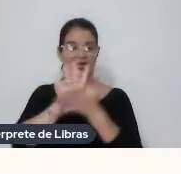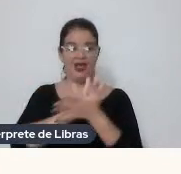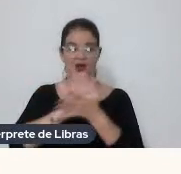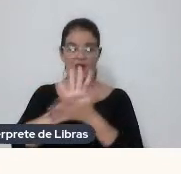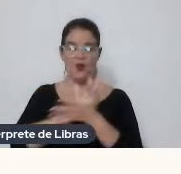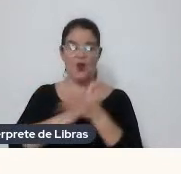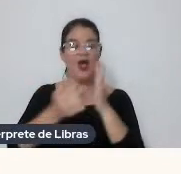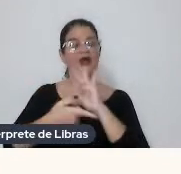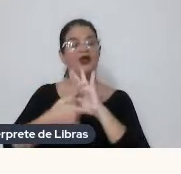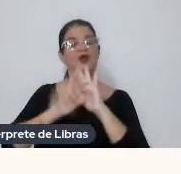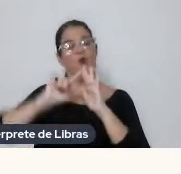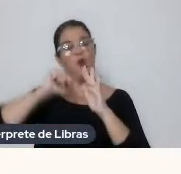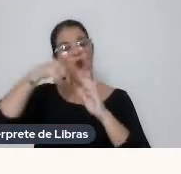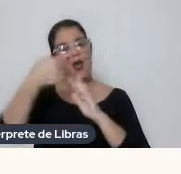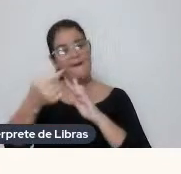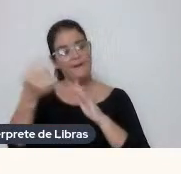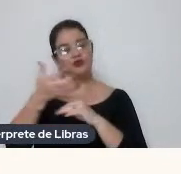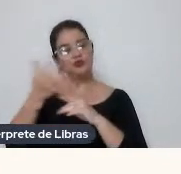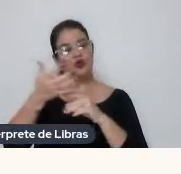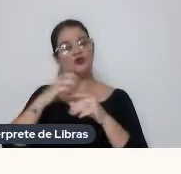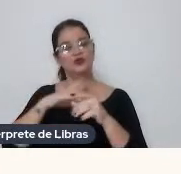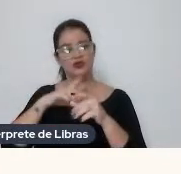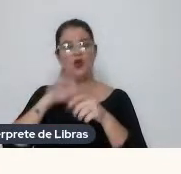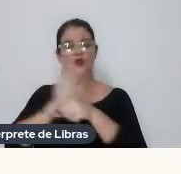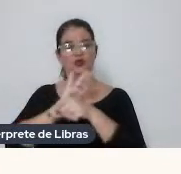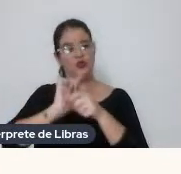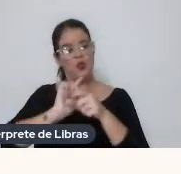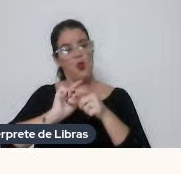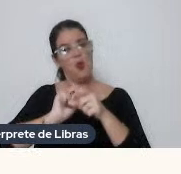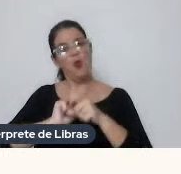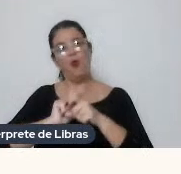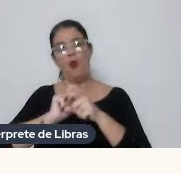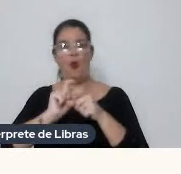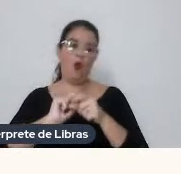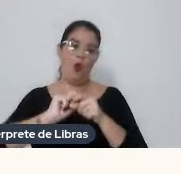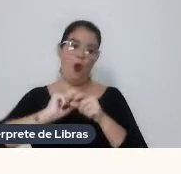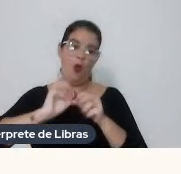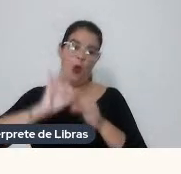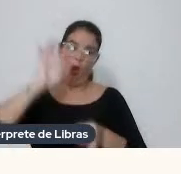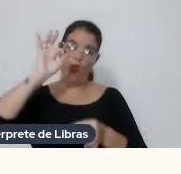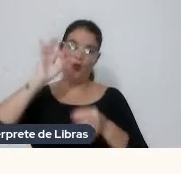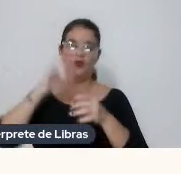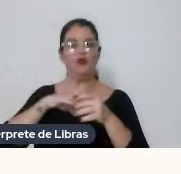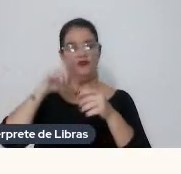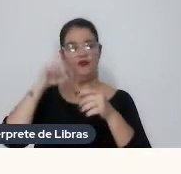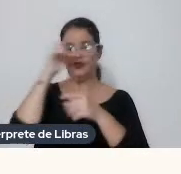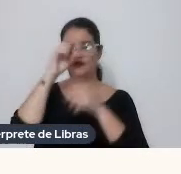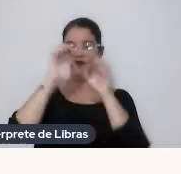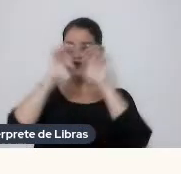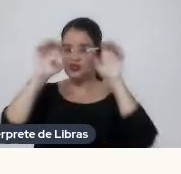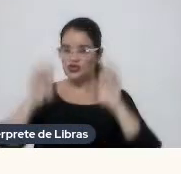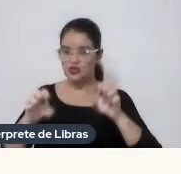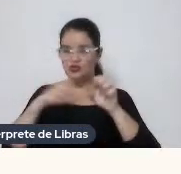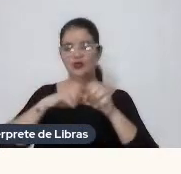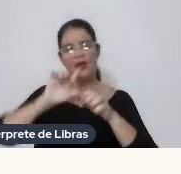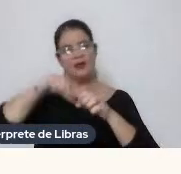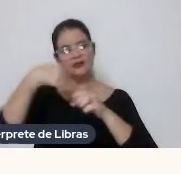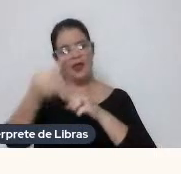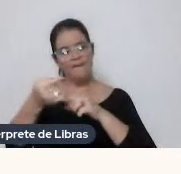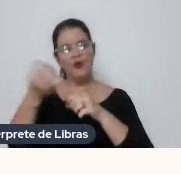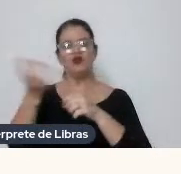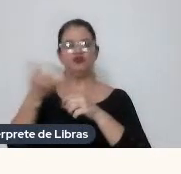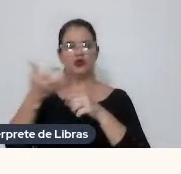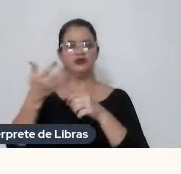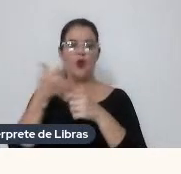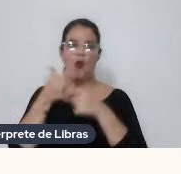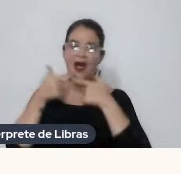-produção De um longa-metragem E foi bem difícil Estruturar Essa pós-produção A sorte que a